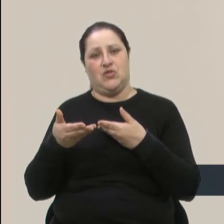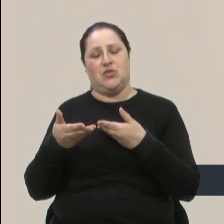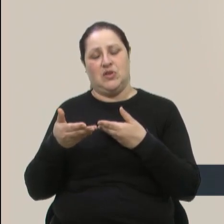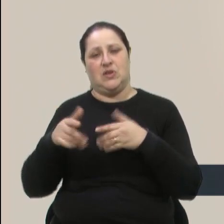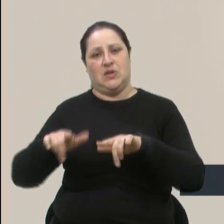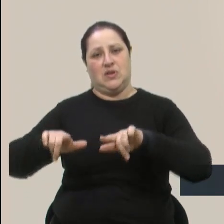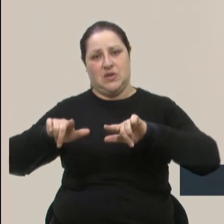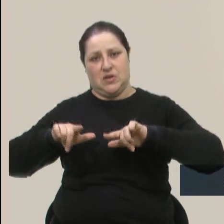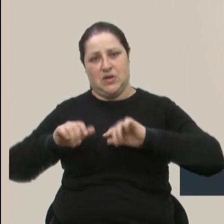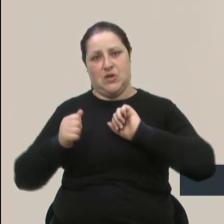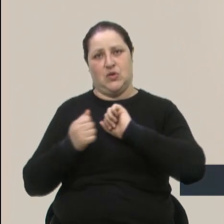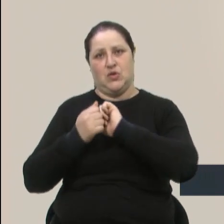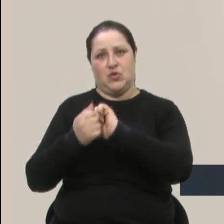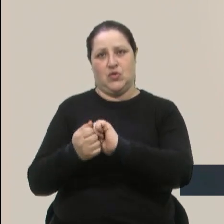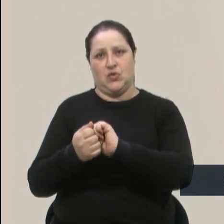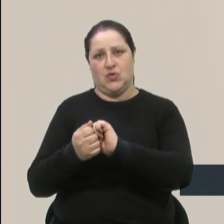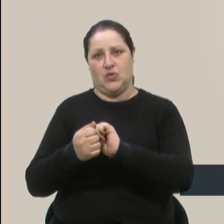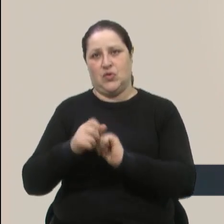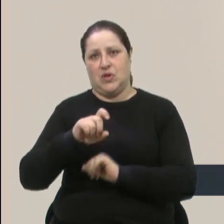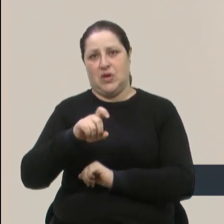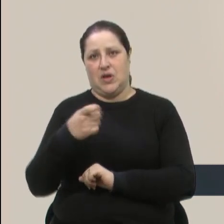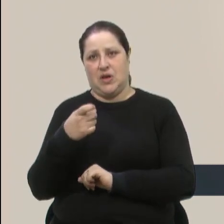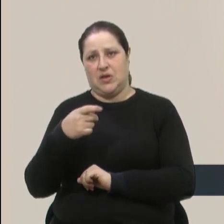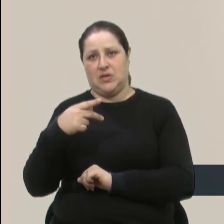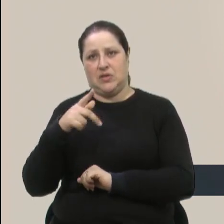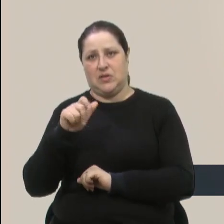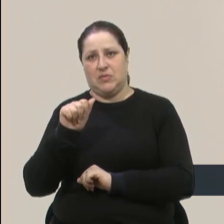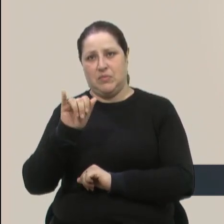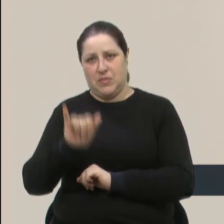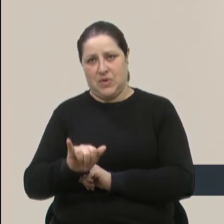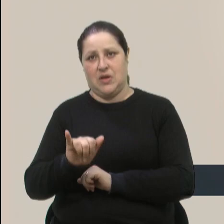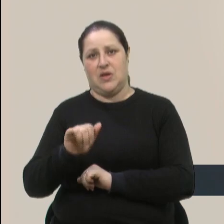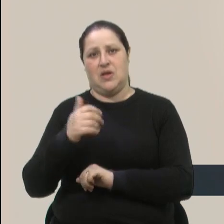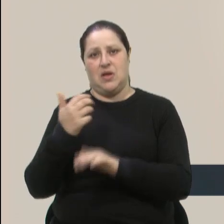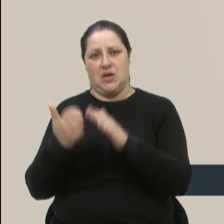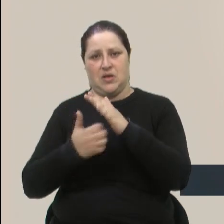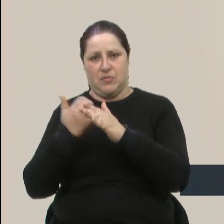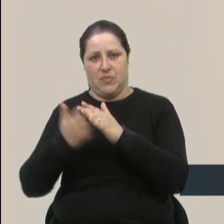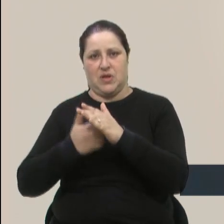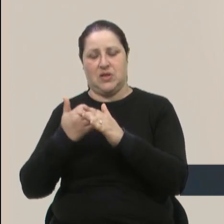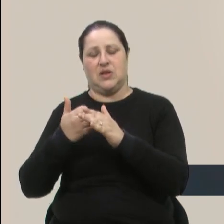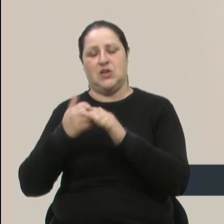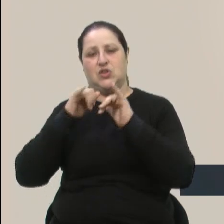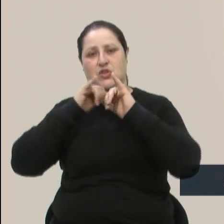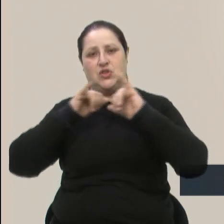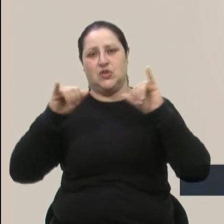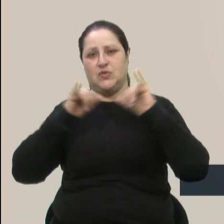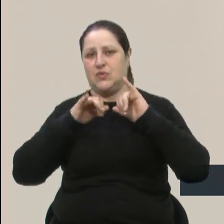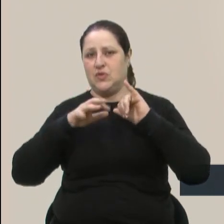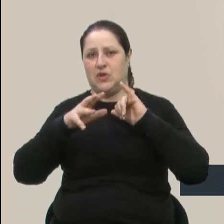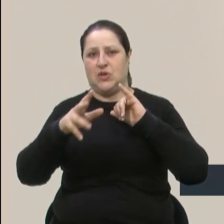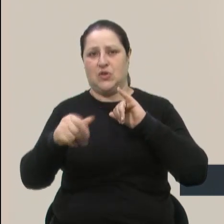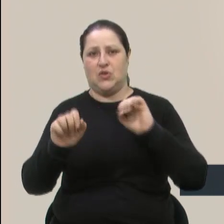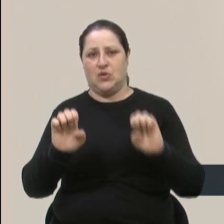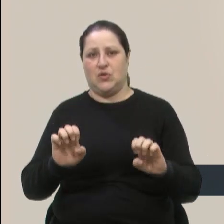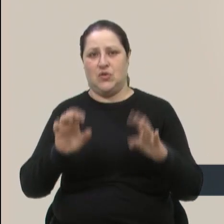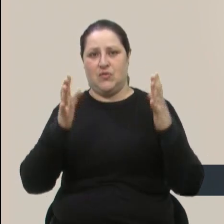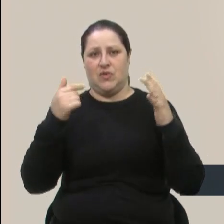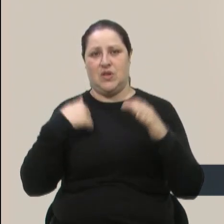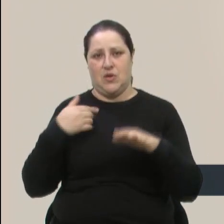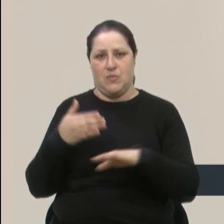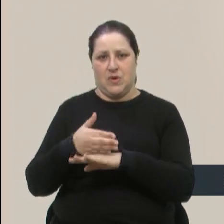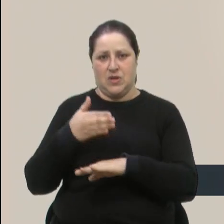com a Xplay, que vai fazer a divulgação de todo o evento da escolha, eu estarei lá, colegas, como comentarista.